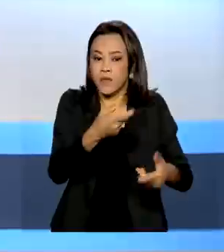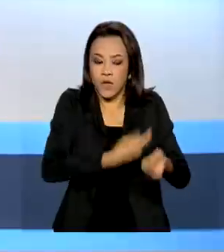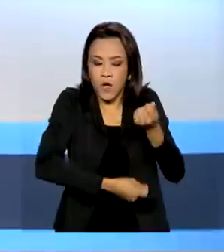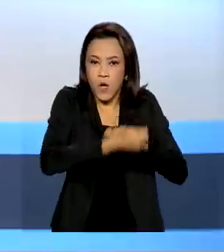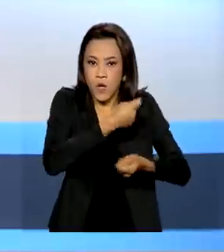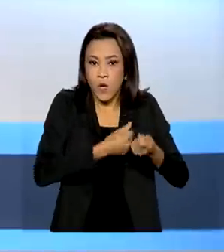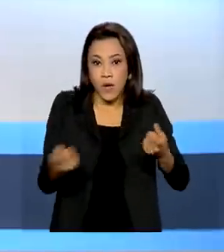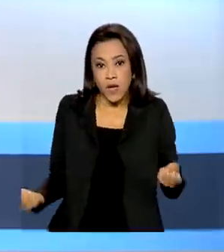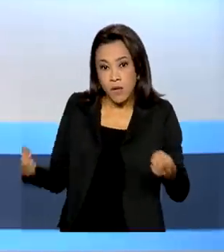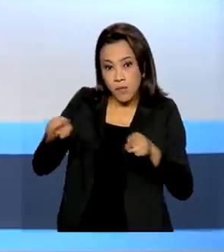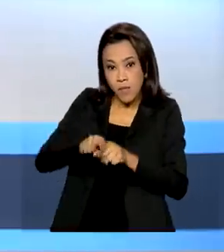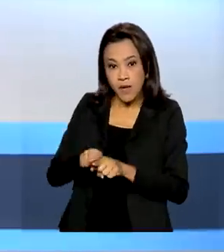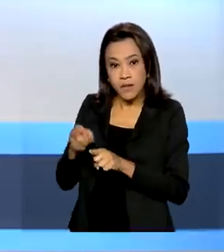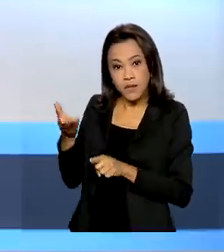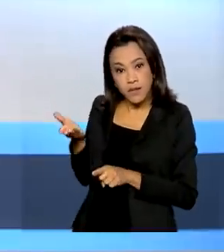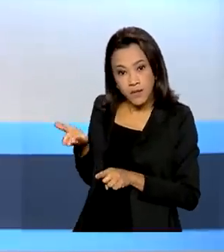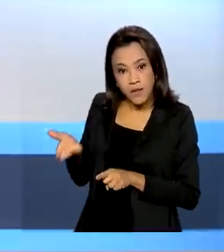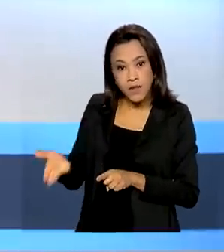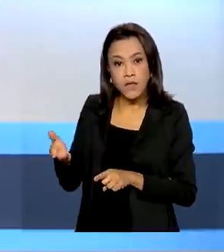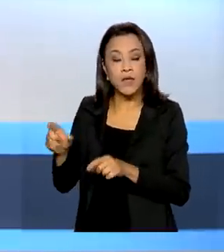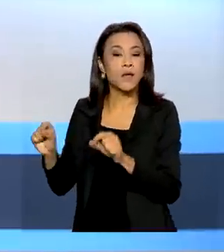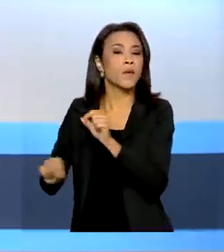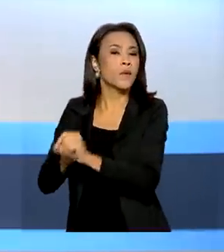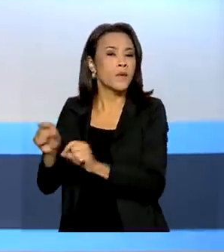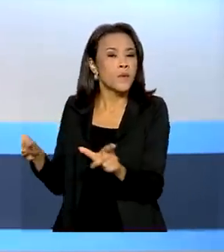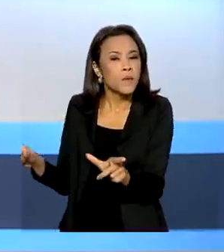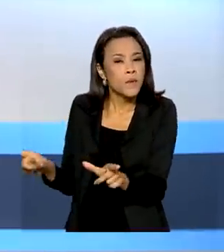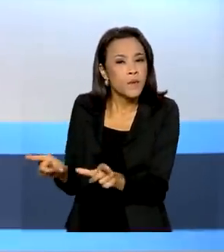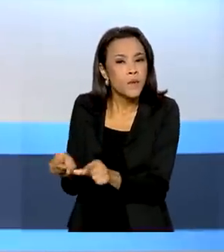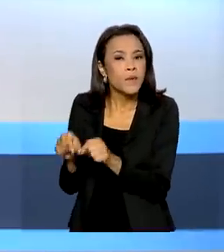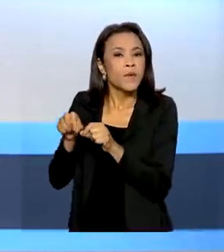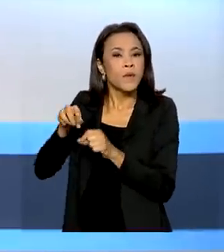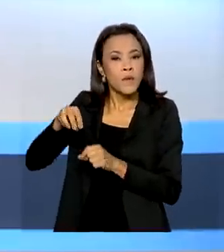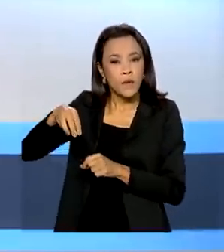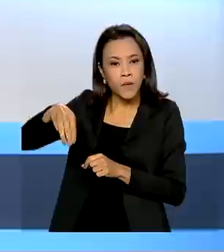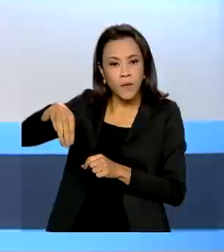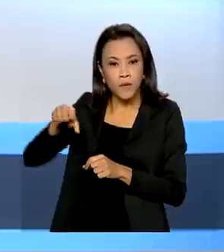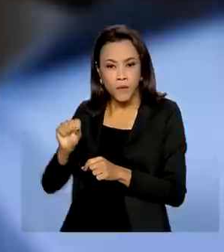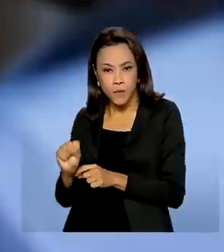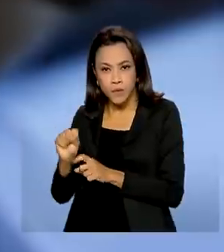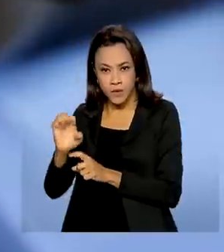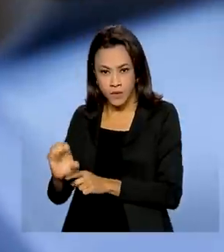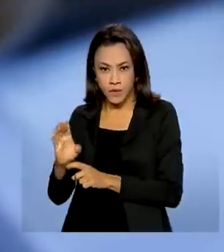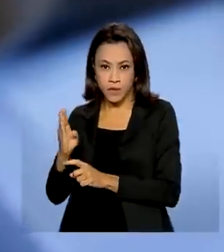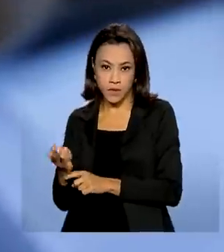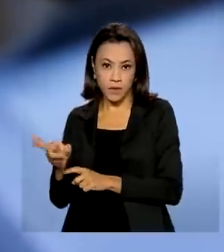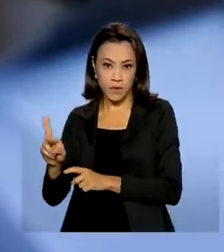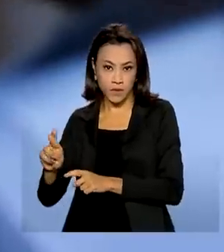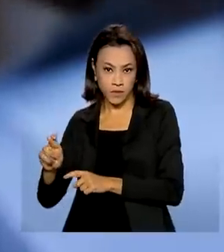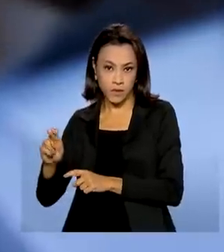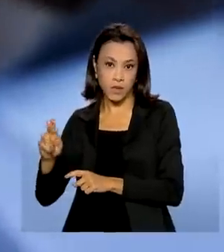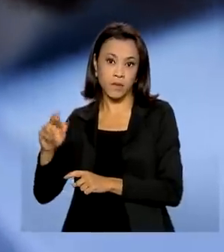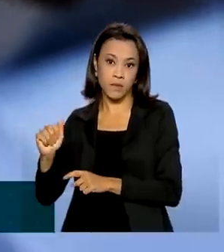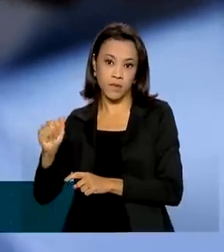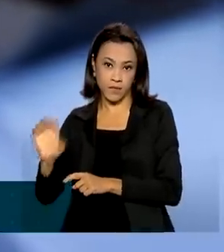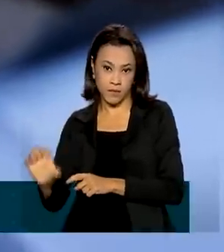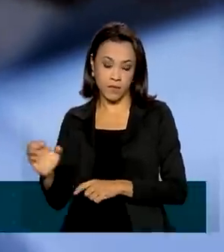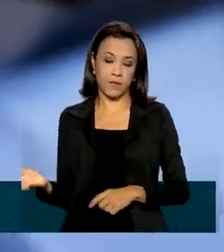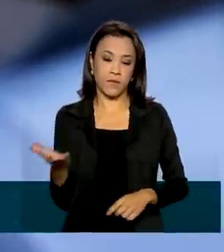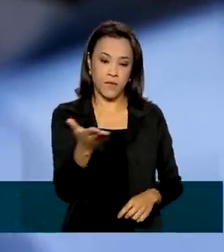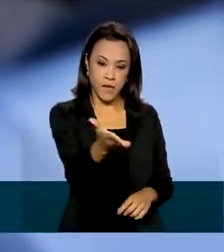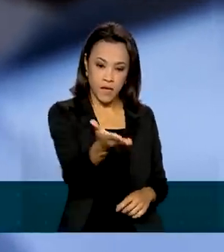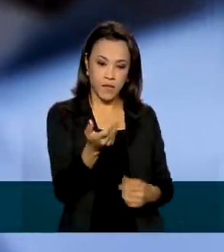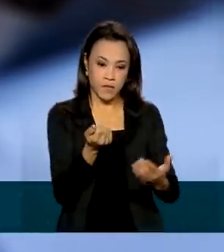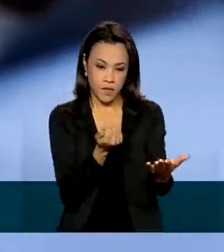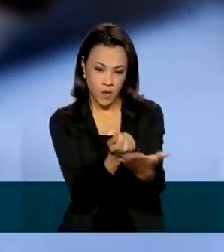parceria com o Serviço Brasileiro de Apoio às Micro e Pequenas Empresas, o SEBRAE. O aplicativo de compras